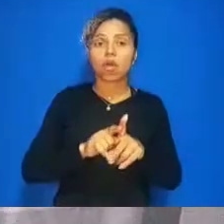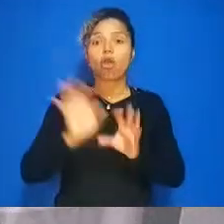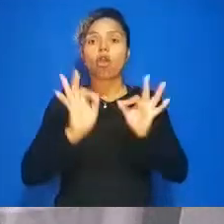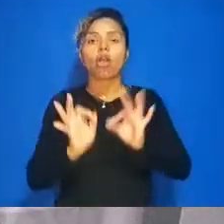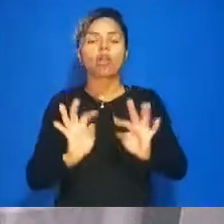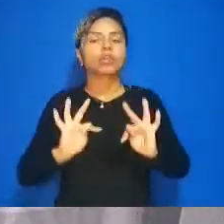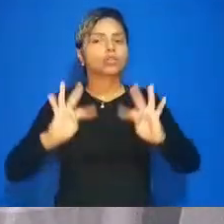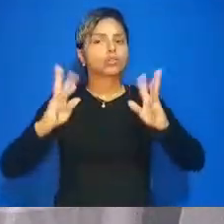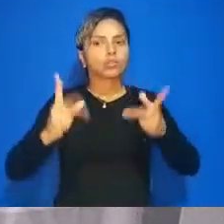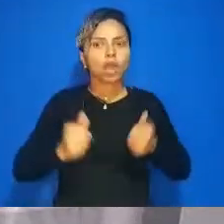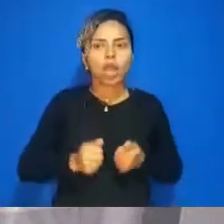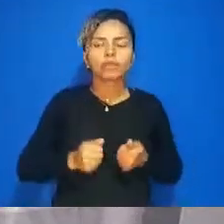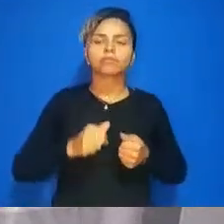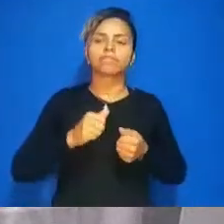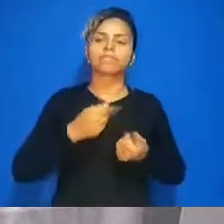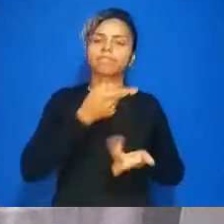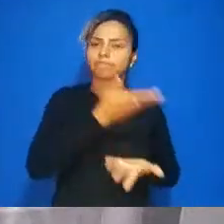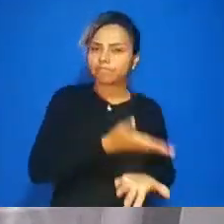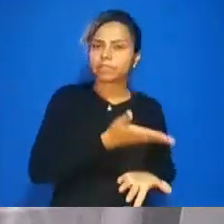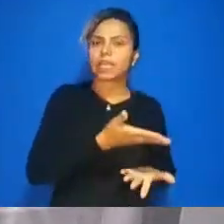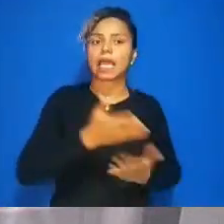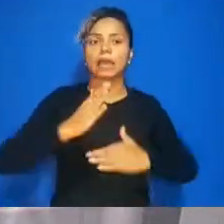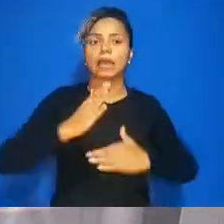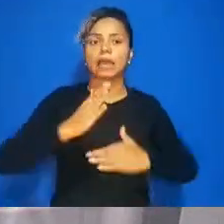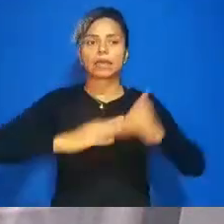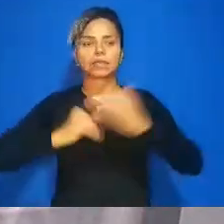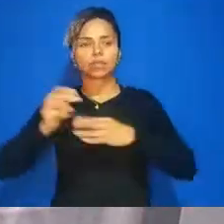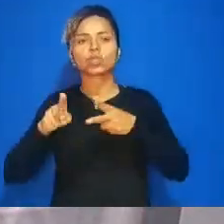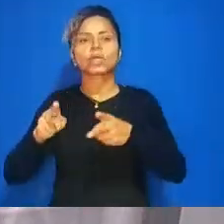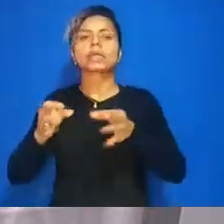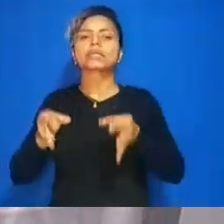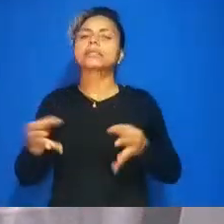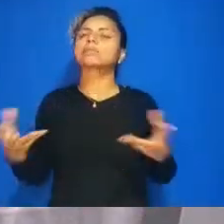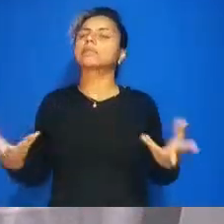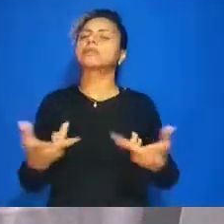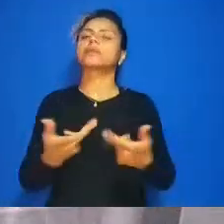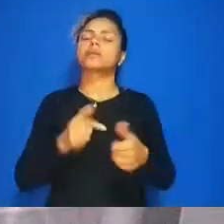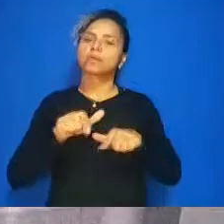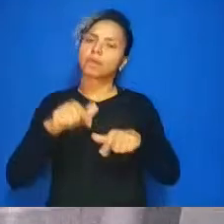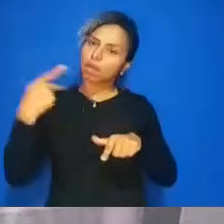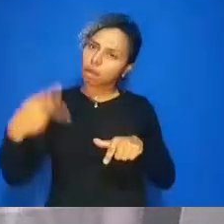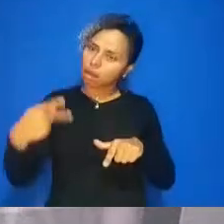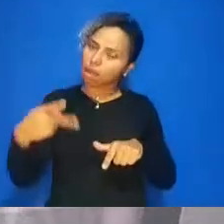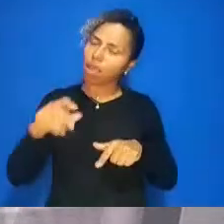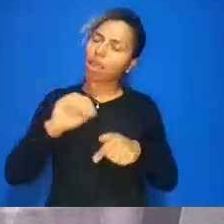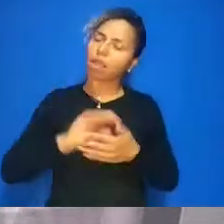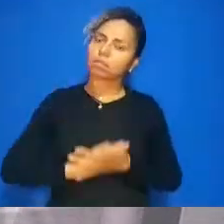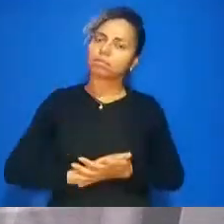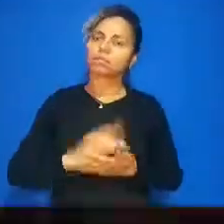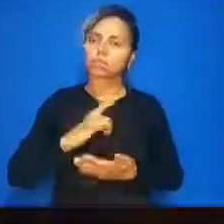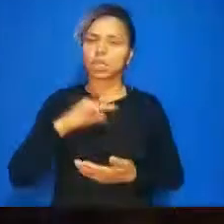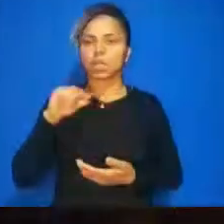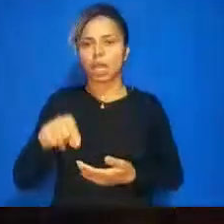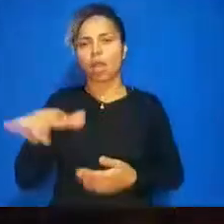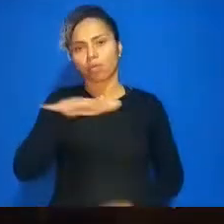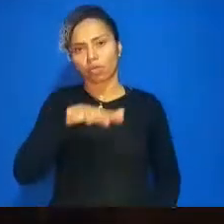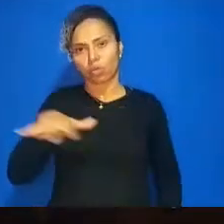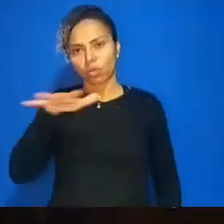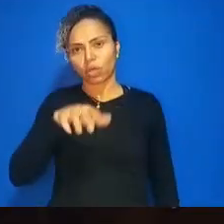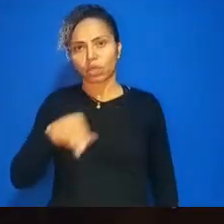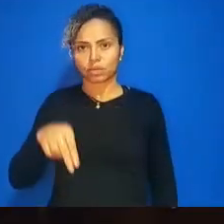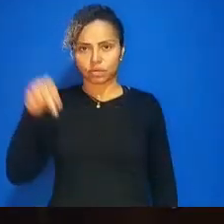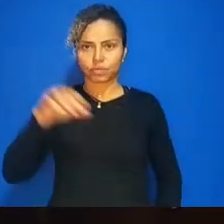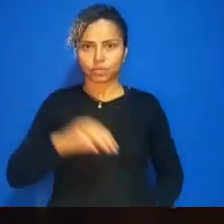para poderem continuar com esse trabalho brilhante que eles realizam ali na região norte todos os vereadores